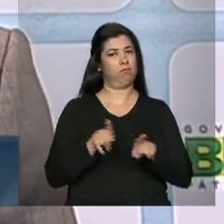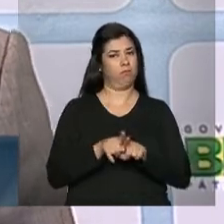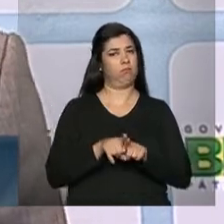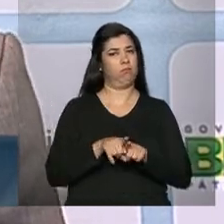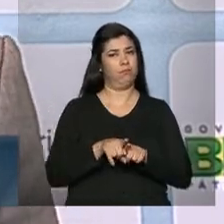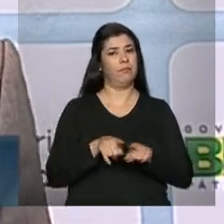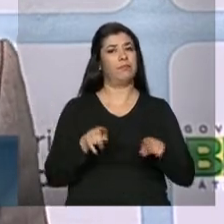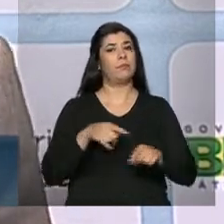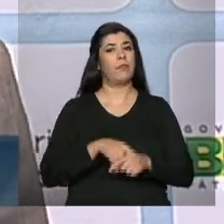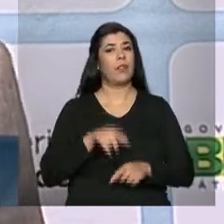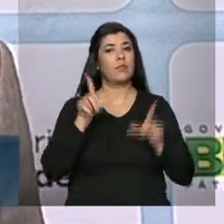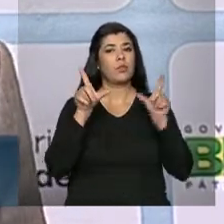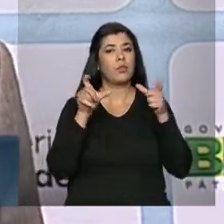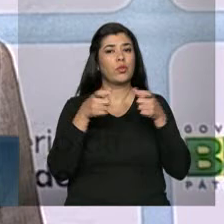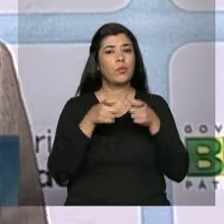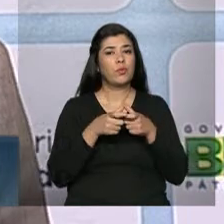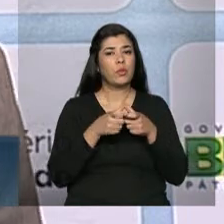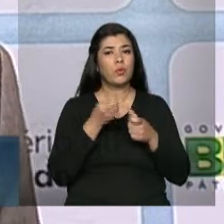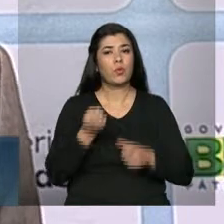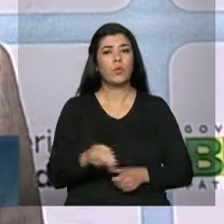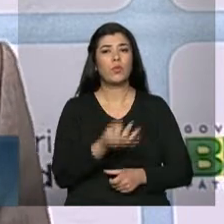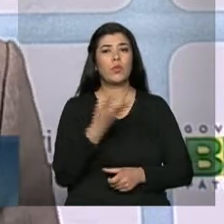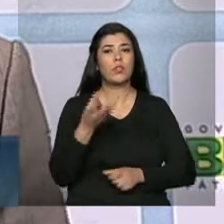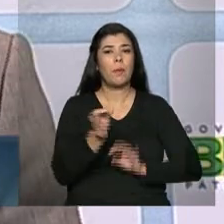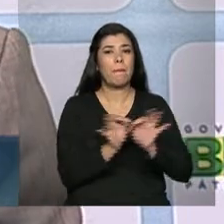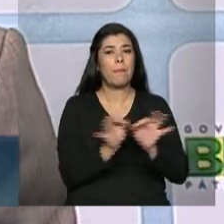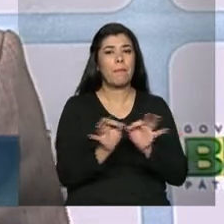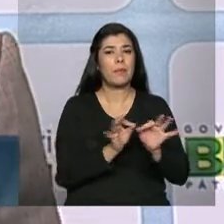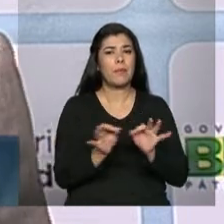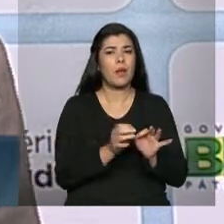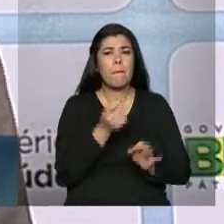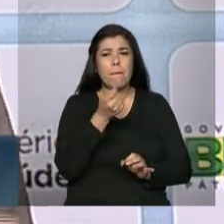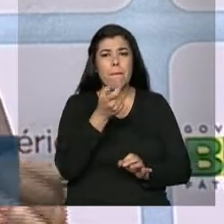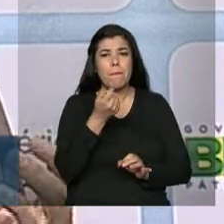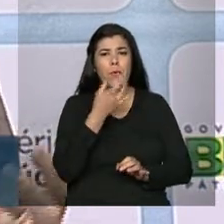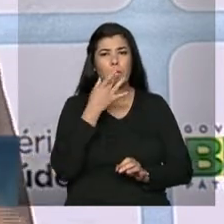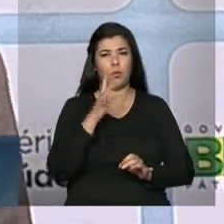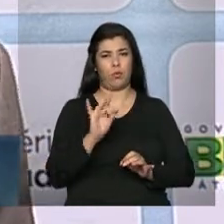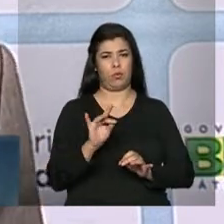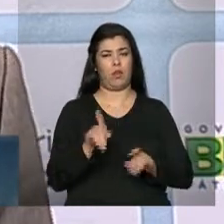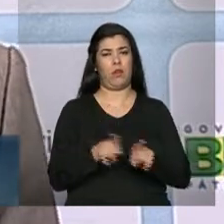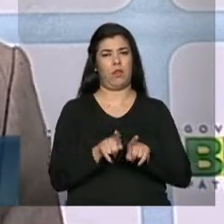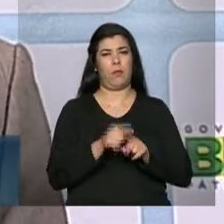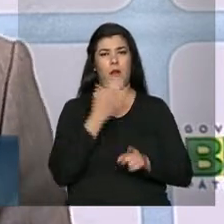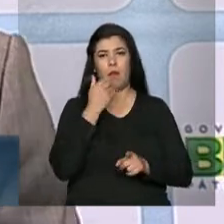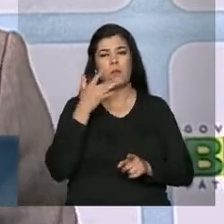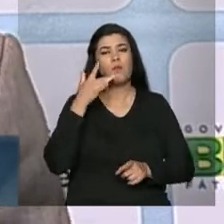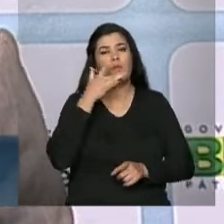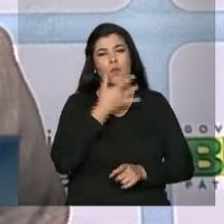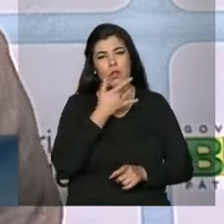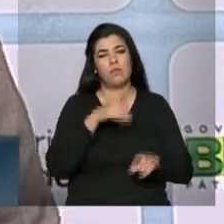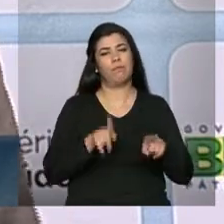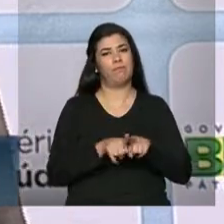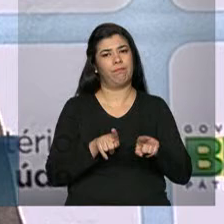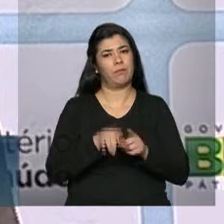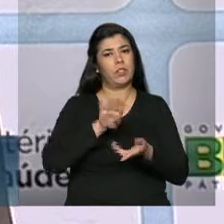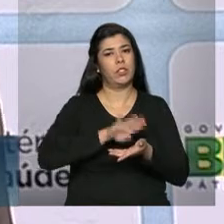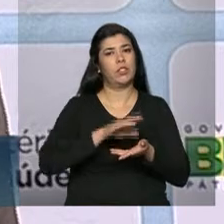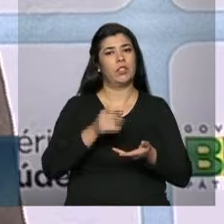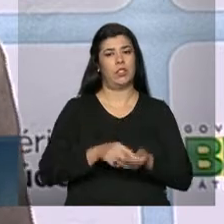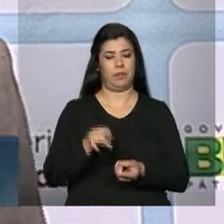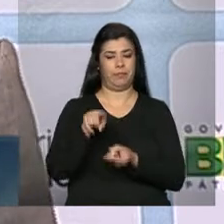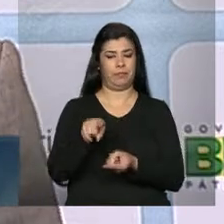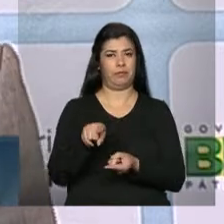lugar, diminuir a quantidade de sal no preparo. Usar o extremamente necessário para a alimentação ficar gostosa. E tirar o